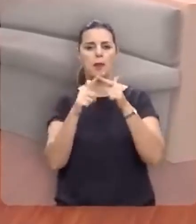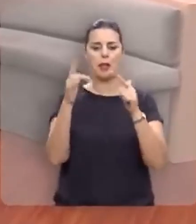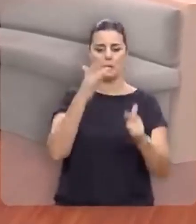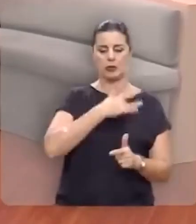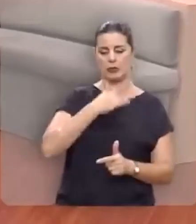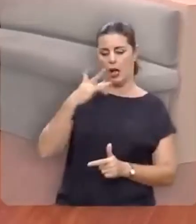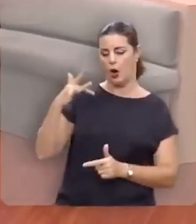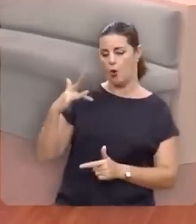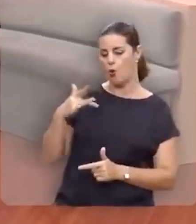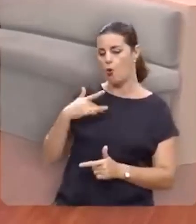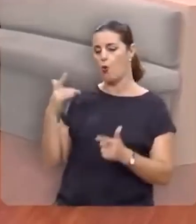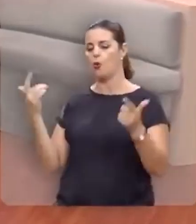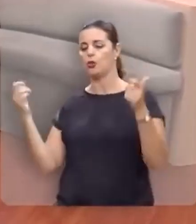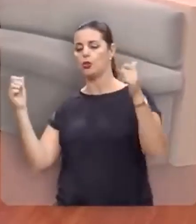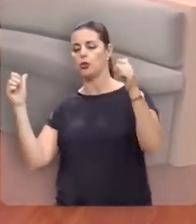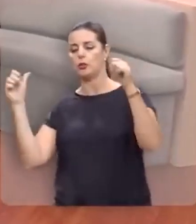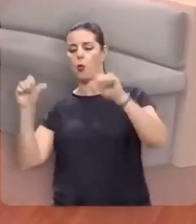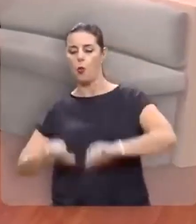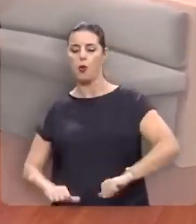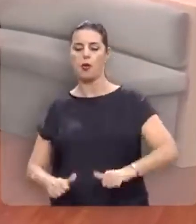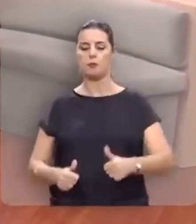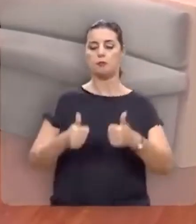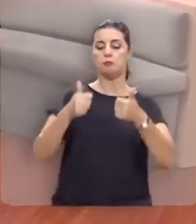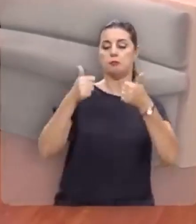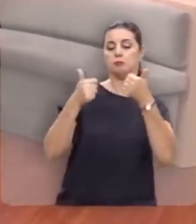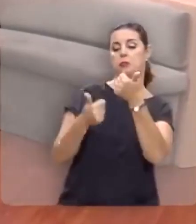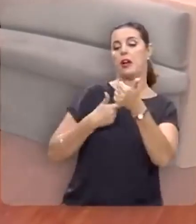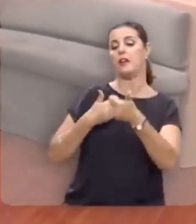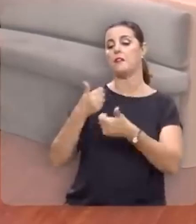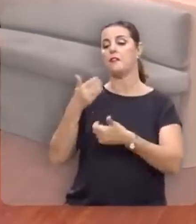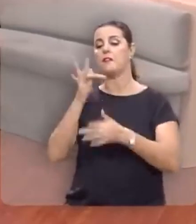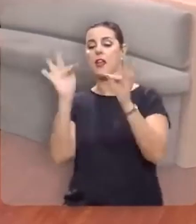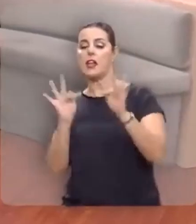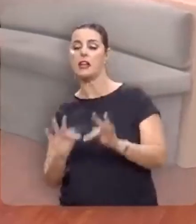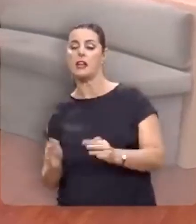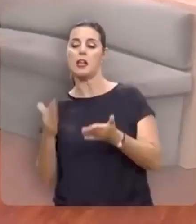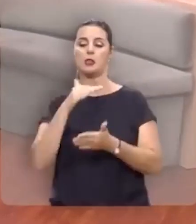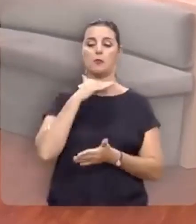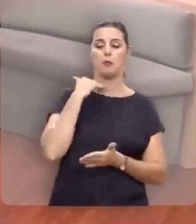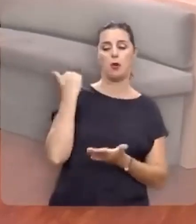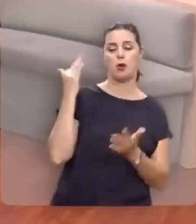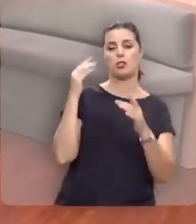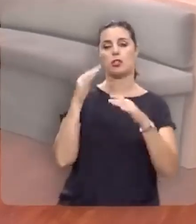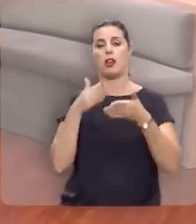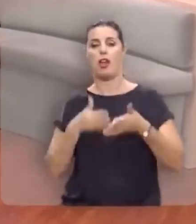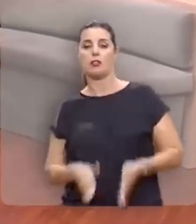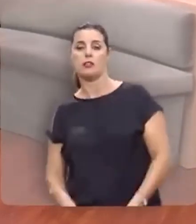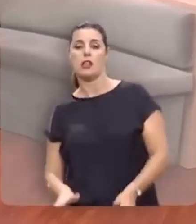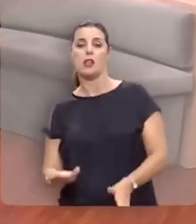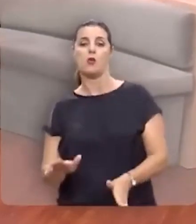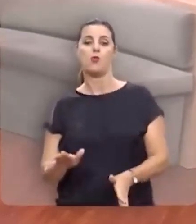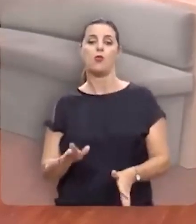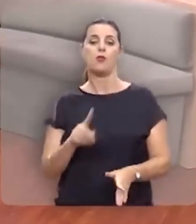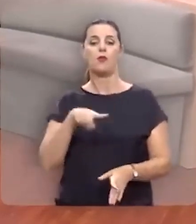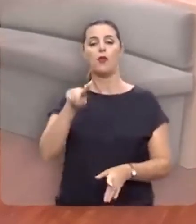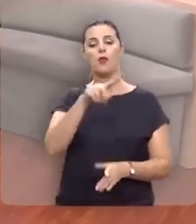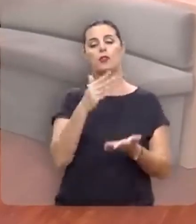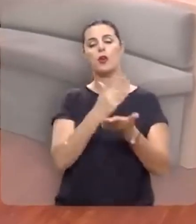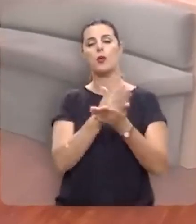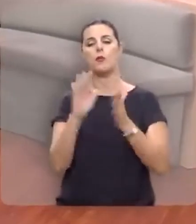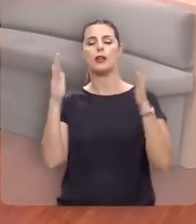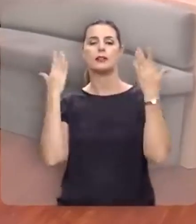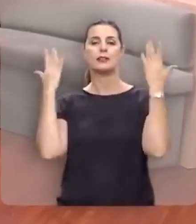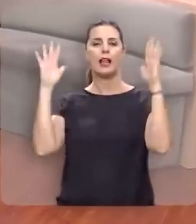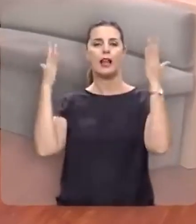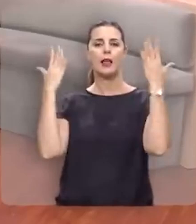na saúde ou na doença, na prosperidade ou na adversidade, no nascimento ou no luto, você então começa a